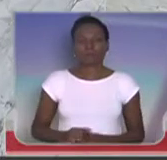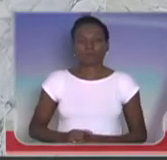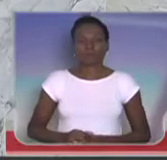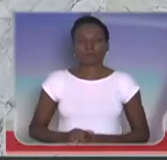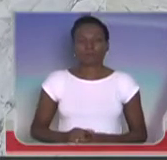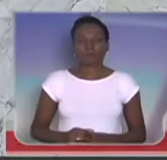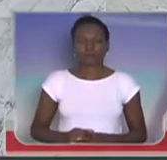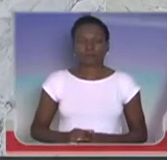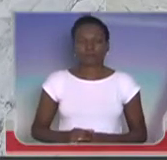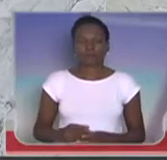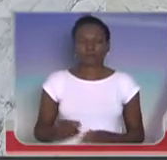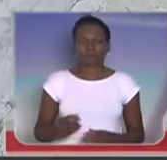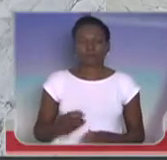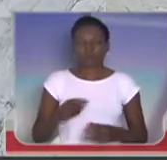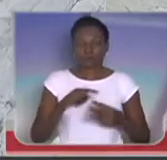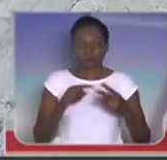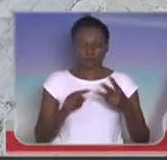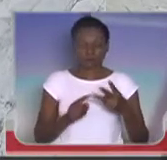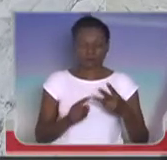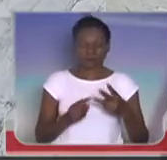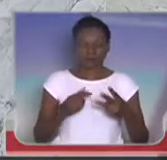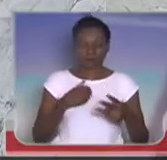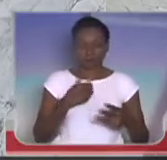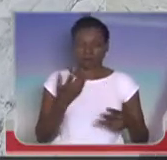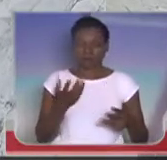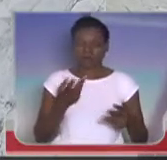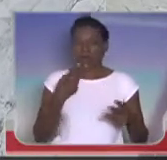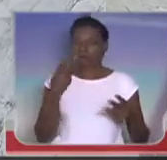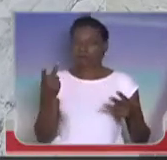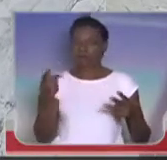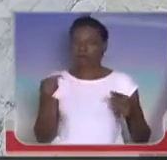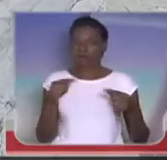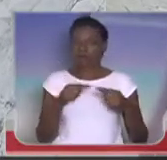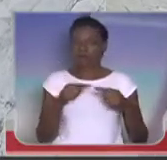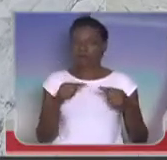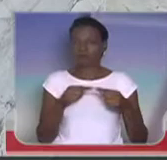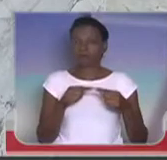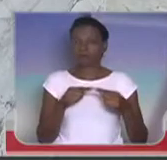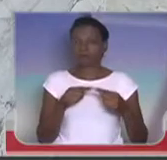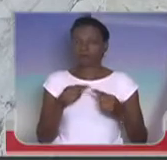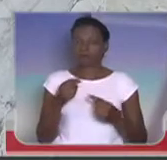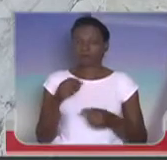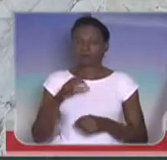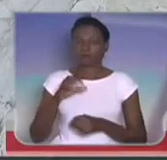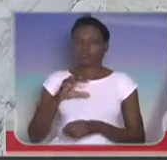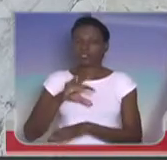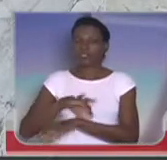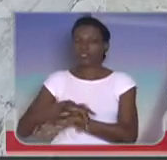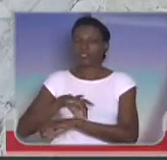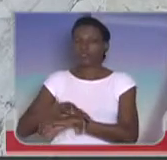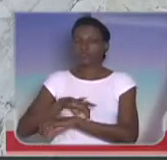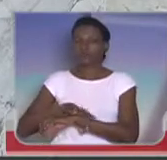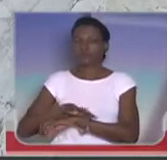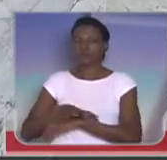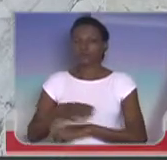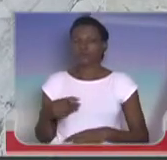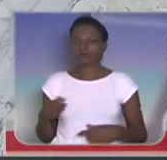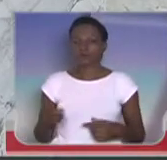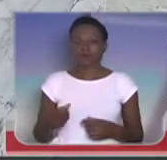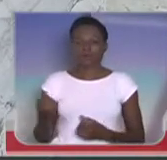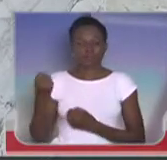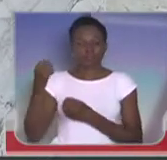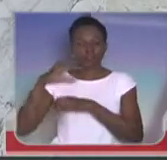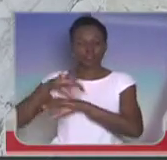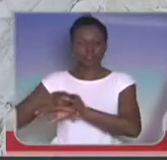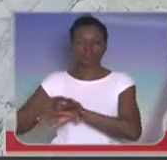Eu queria falar alguns três assuntos hoje relacionados às forças de segurança. Vamos lá, Machado, pode ir. Lança o